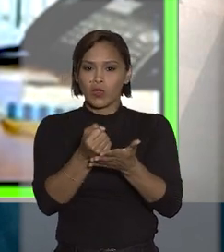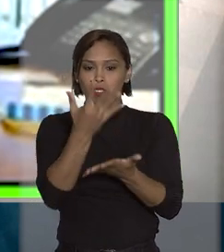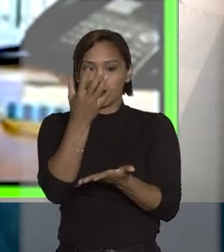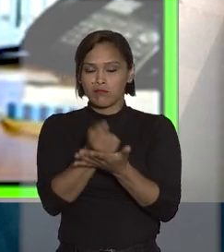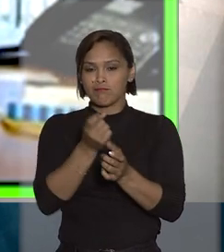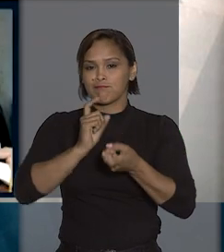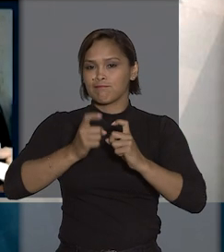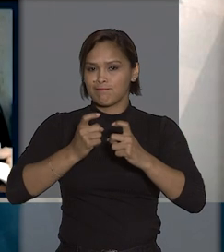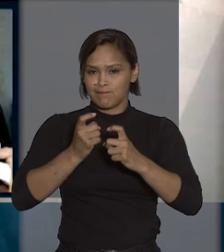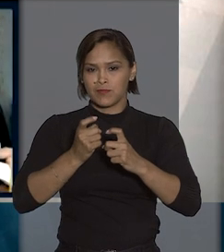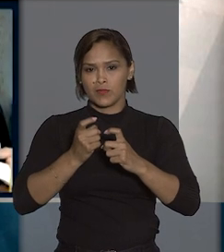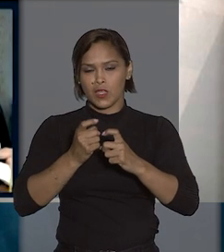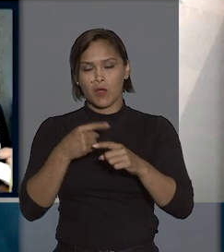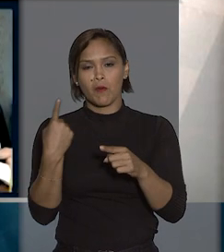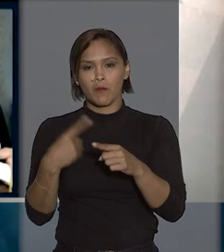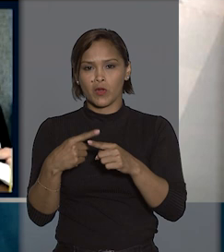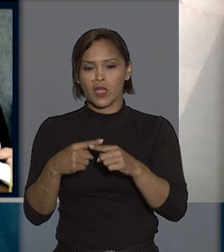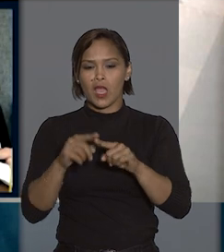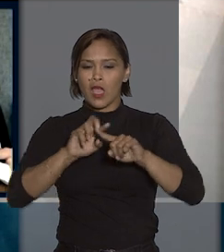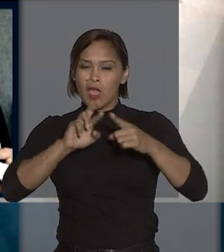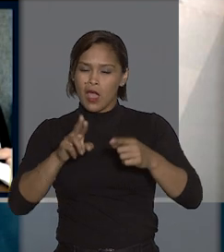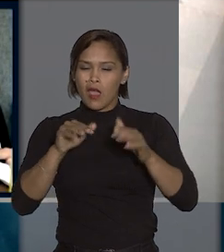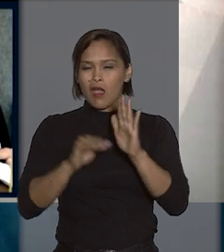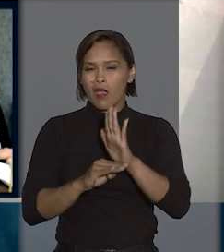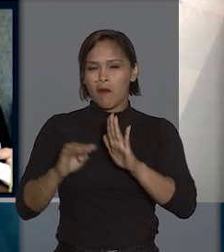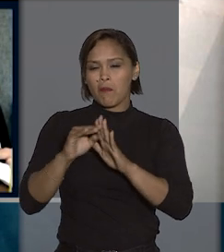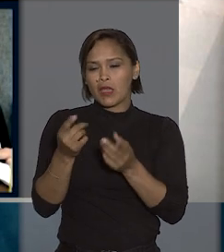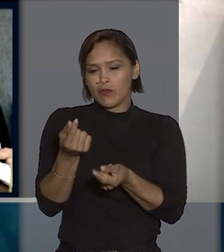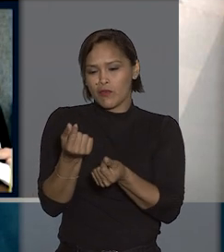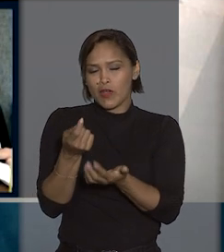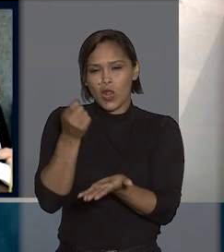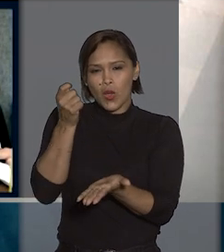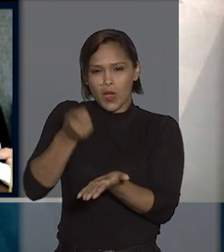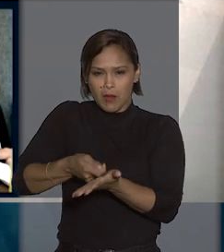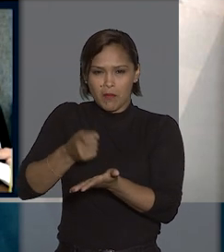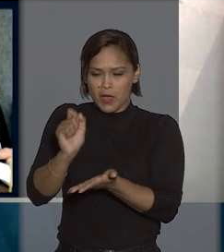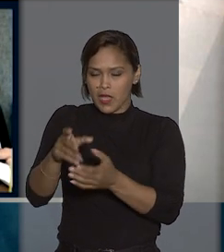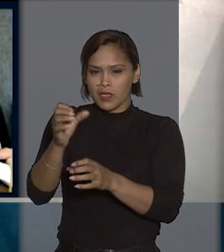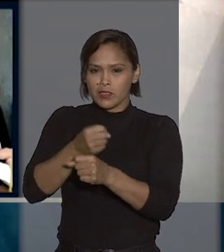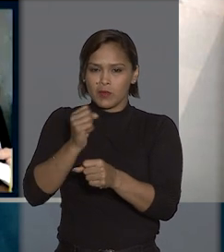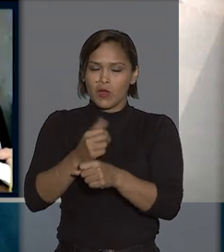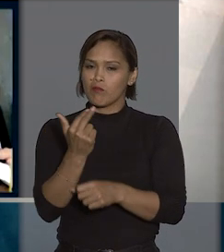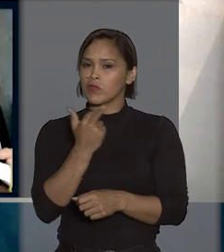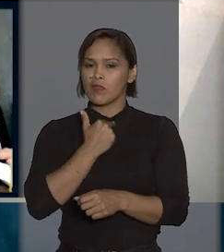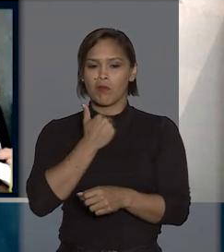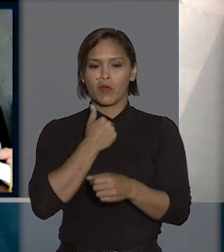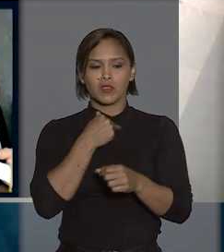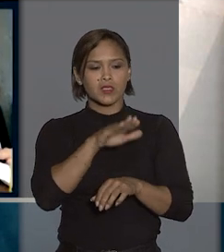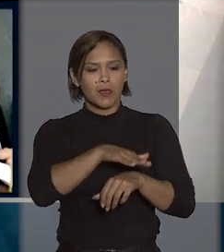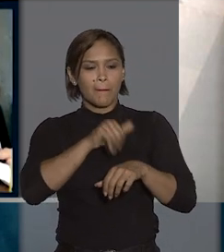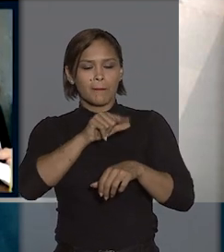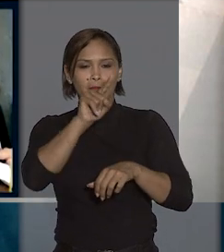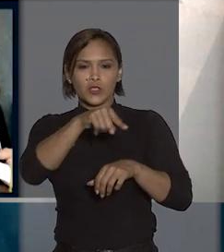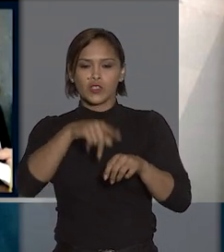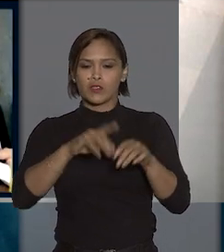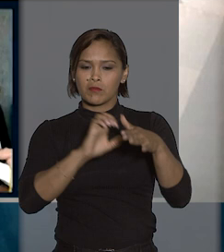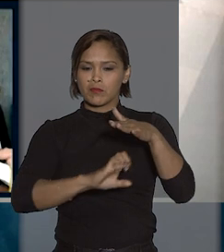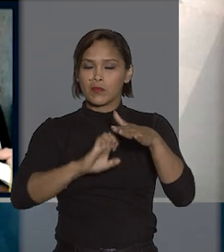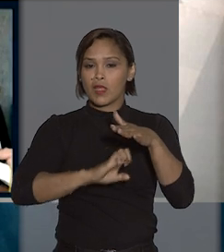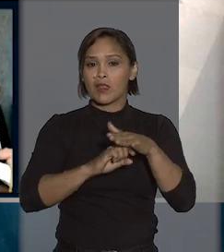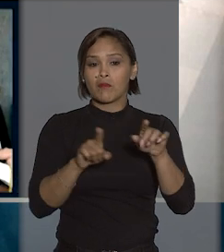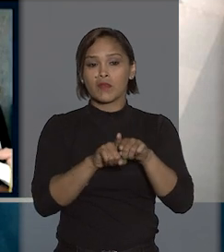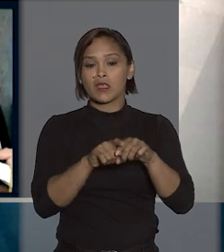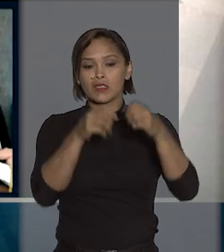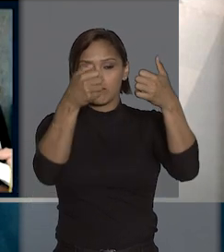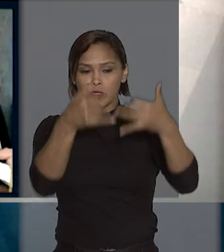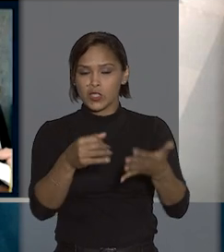administrativo em razão do suposto aumento das despesas indiretas não pode ser invocado pela empresa que